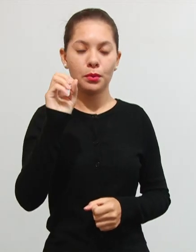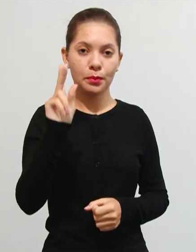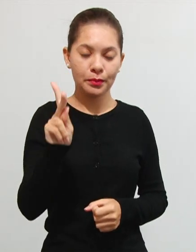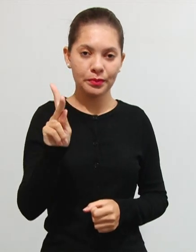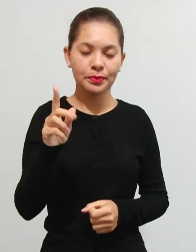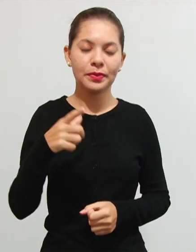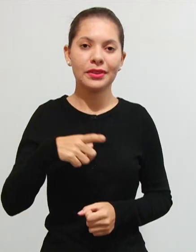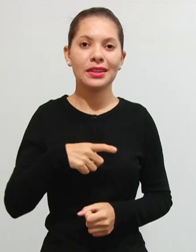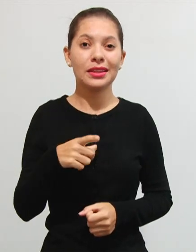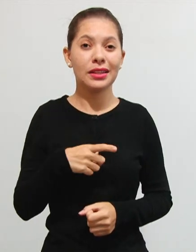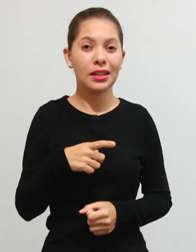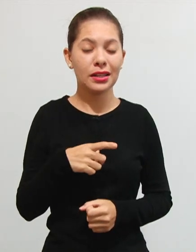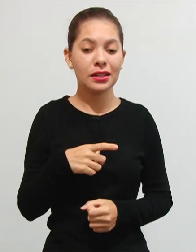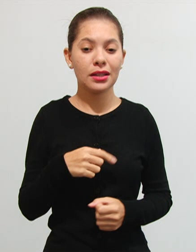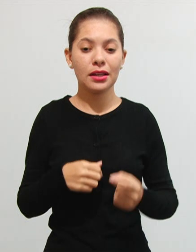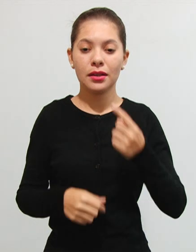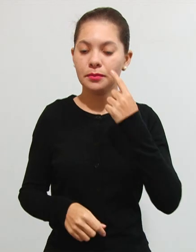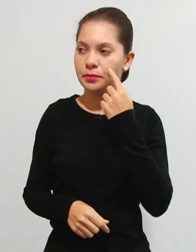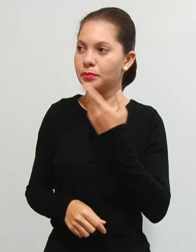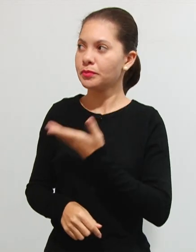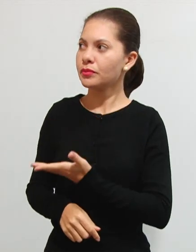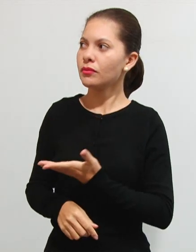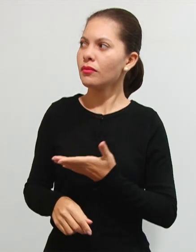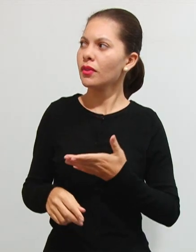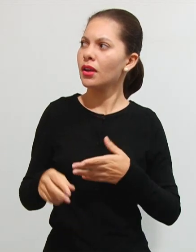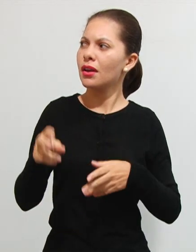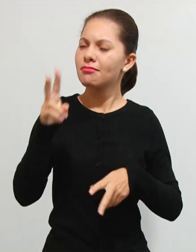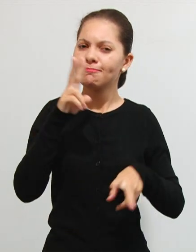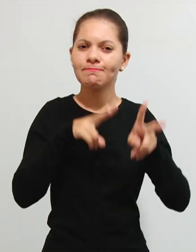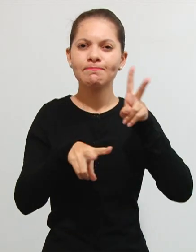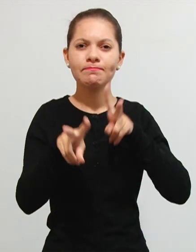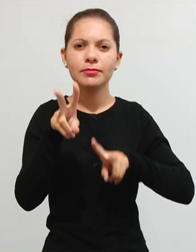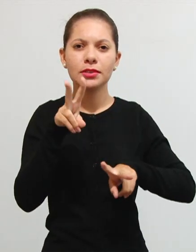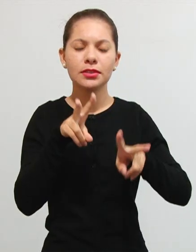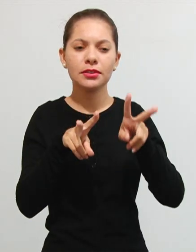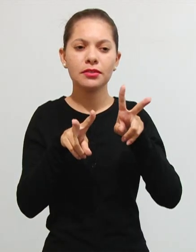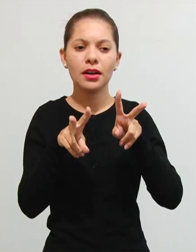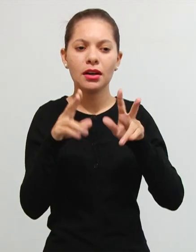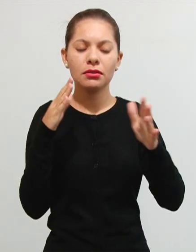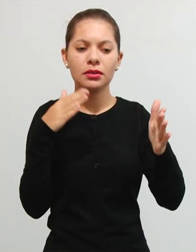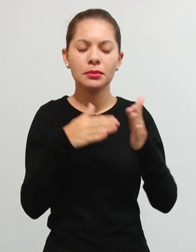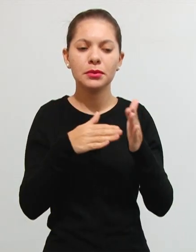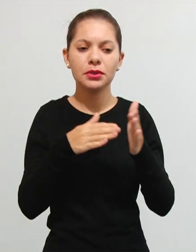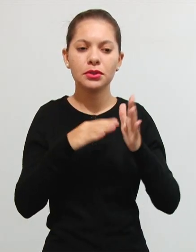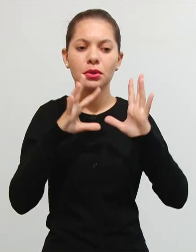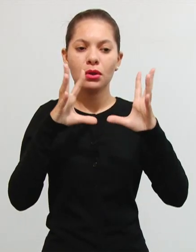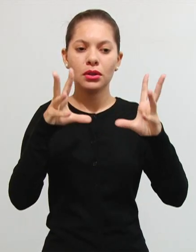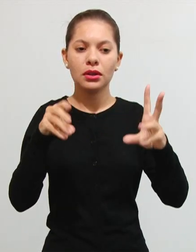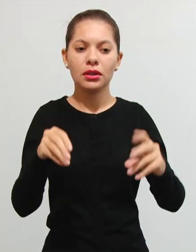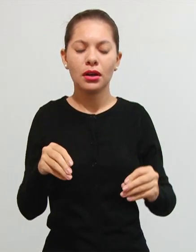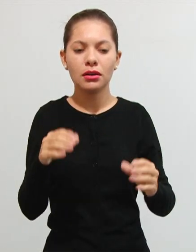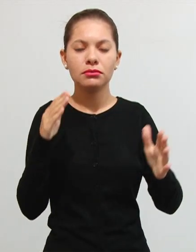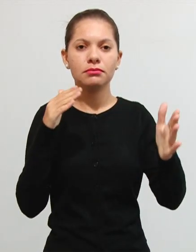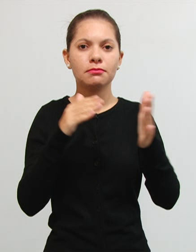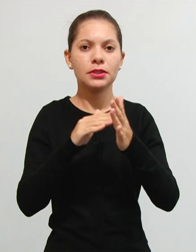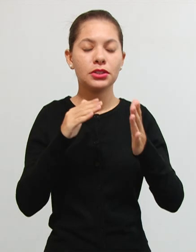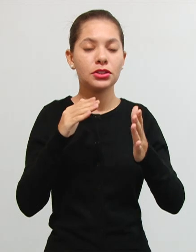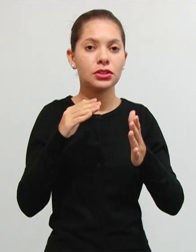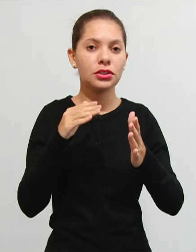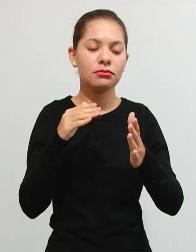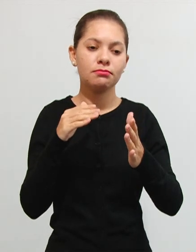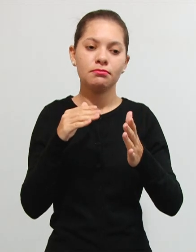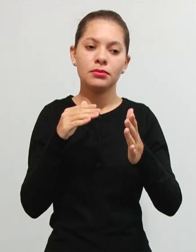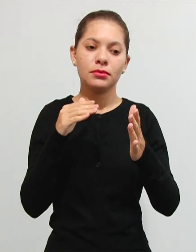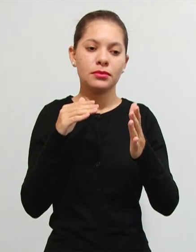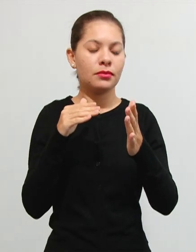temos que, no caso, deve-se observar o limite total e o limite individual da valorização por meio do limite total,